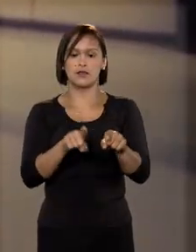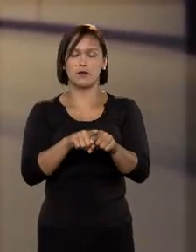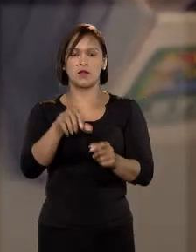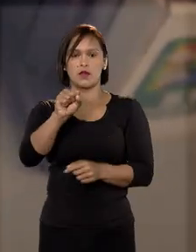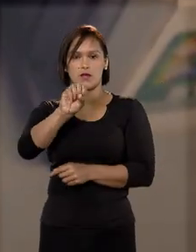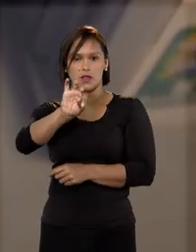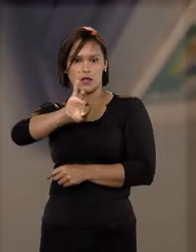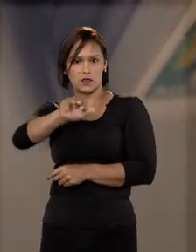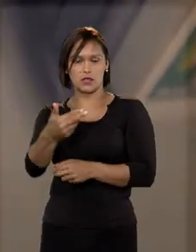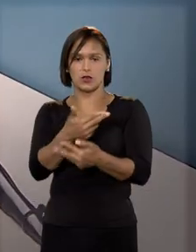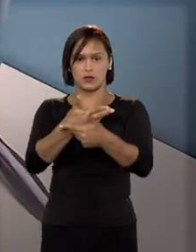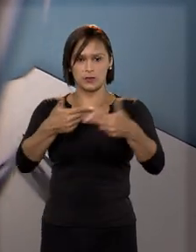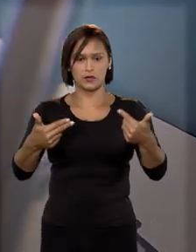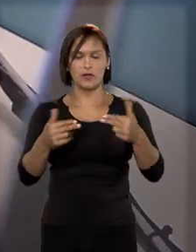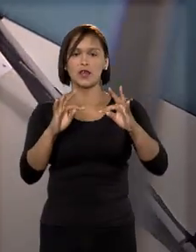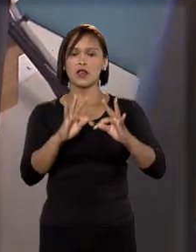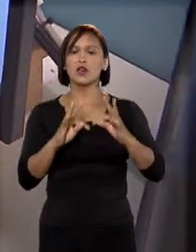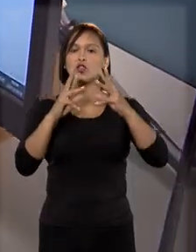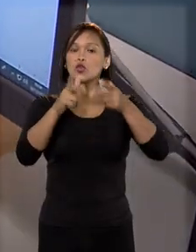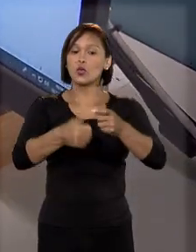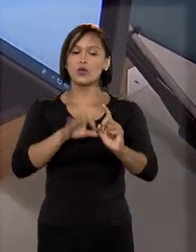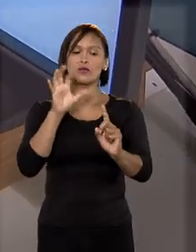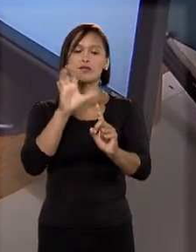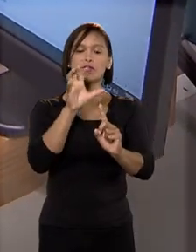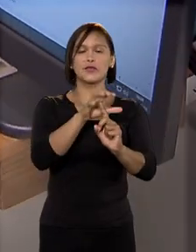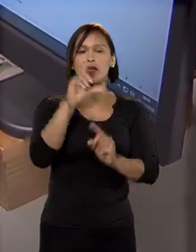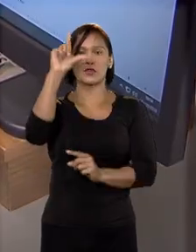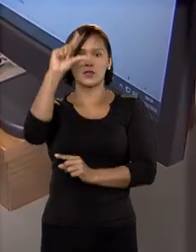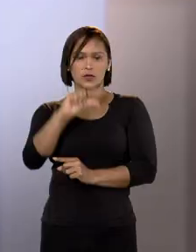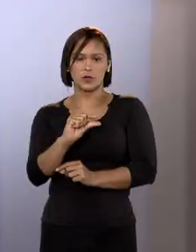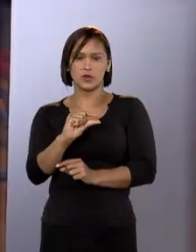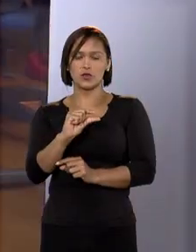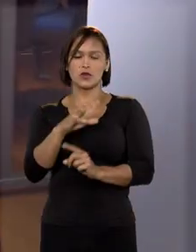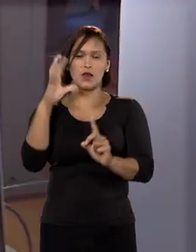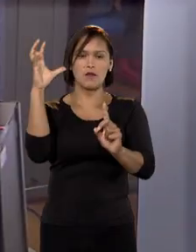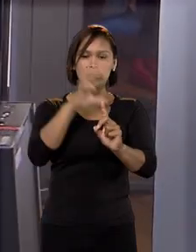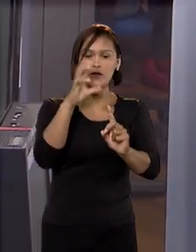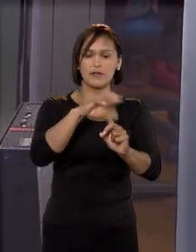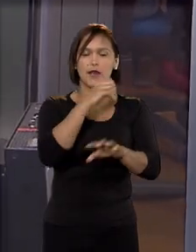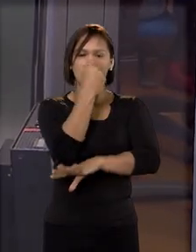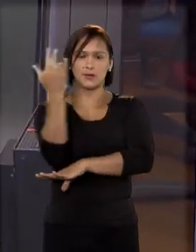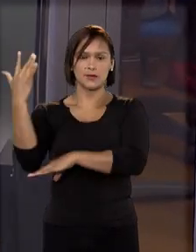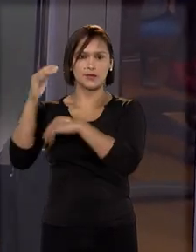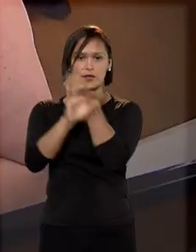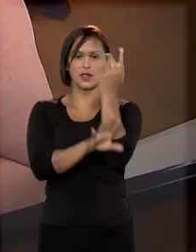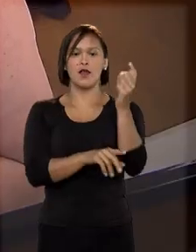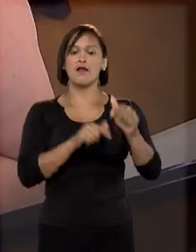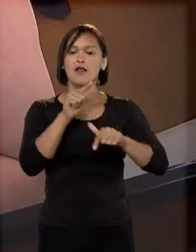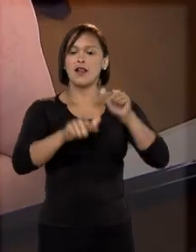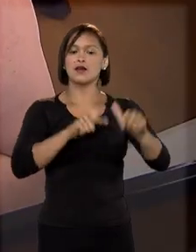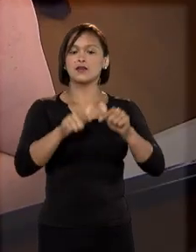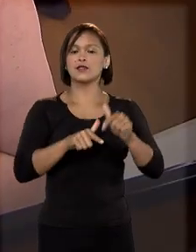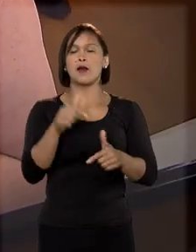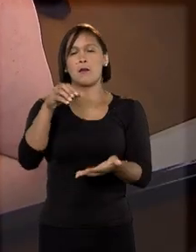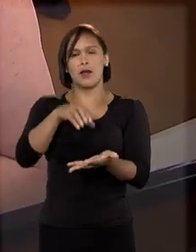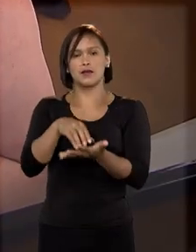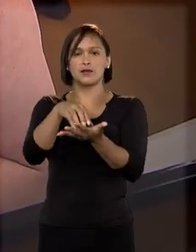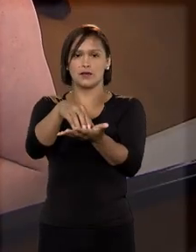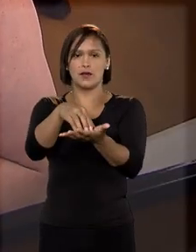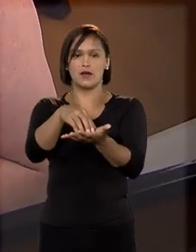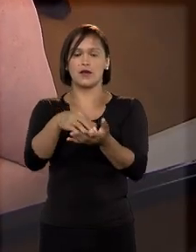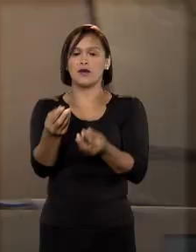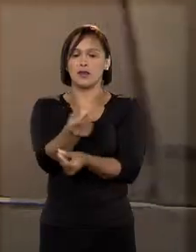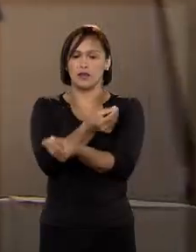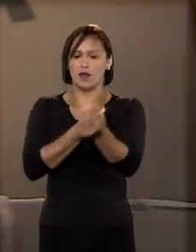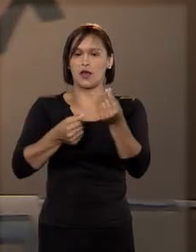do STJ. Todas essas atitudes se refletem na diminuição dos impactos ambientais inerentes ao funcionamento do órgão